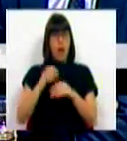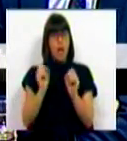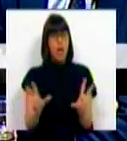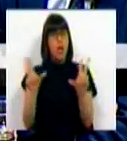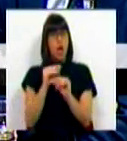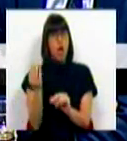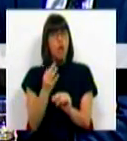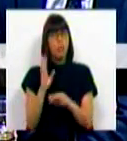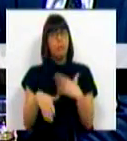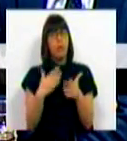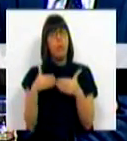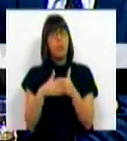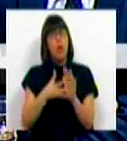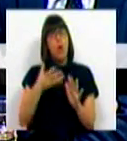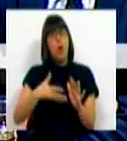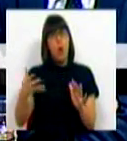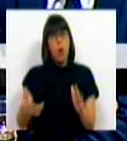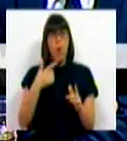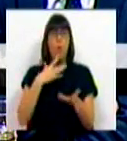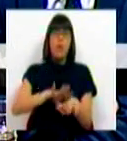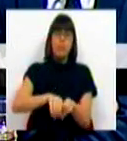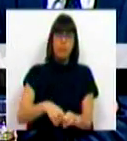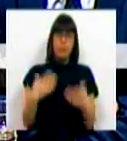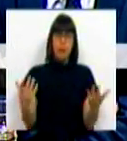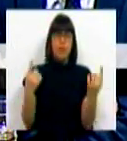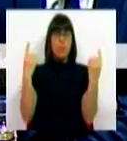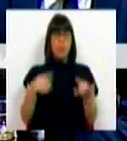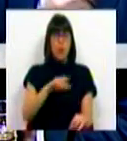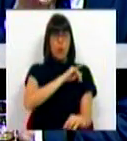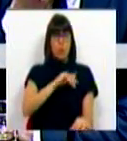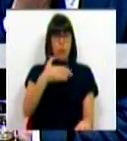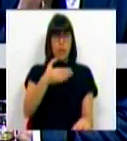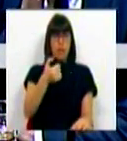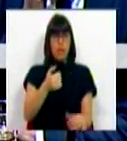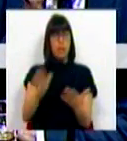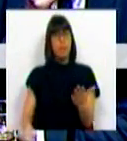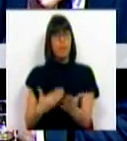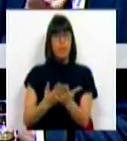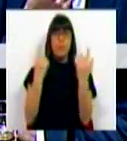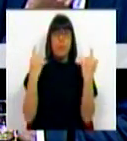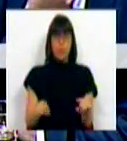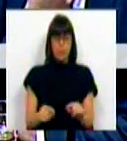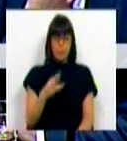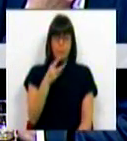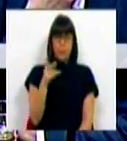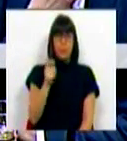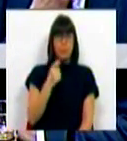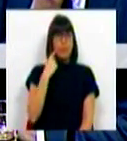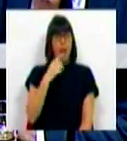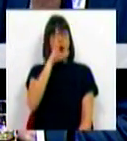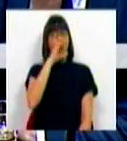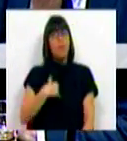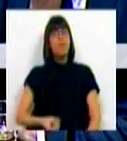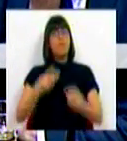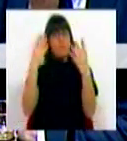Inovação, depois de um processo complexo de destruição, apenas 275 propostas. Em três meses do Governo